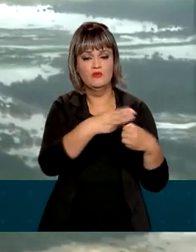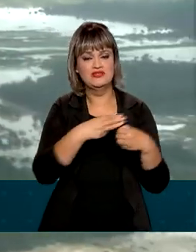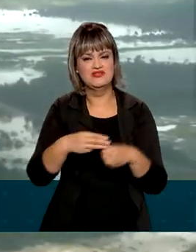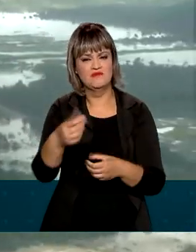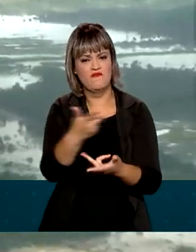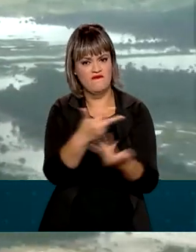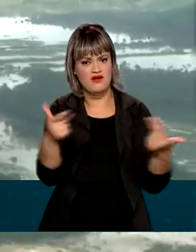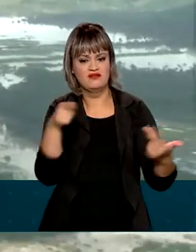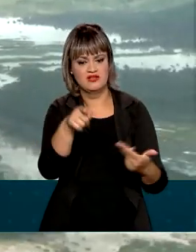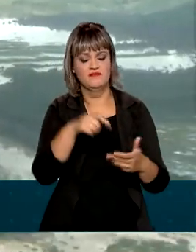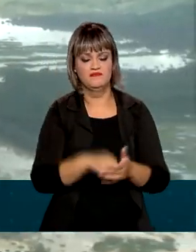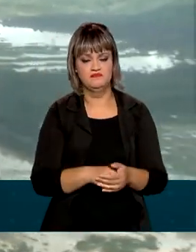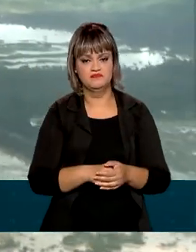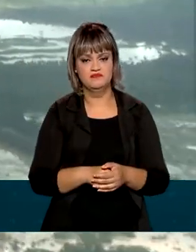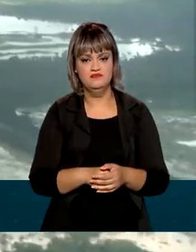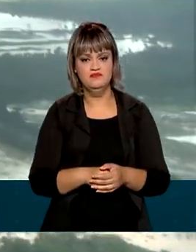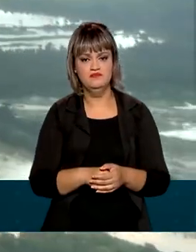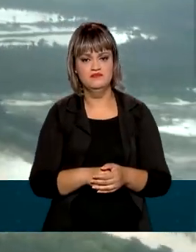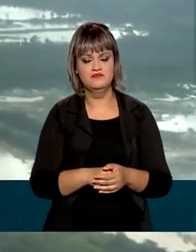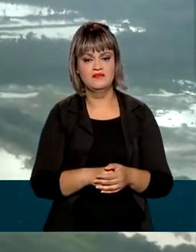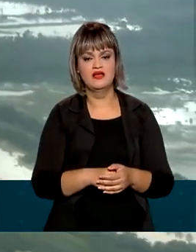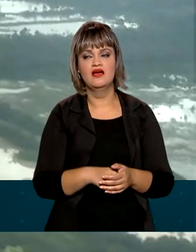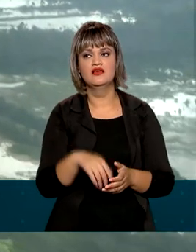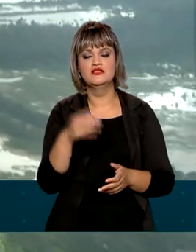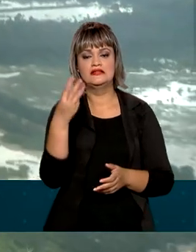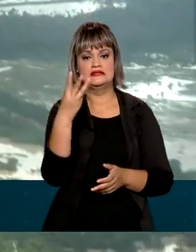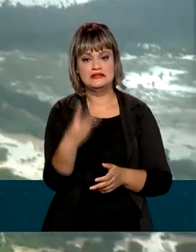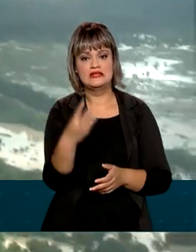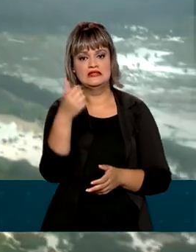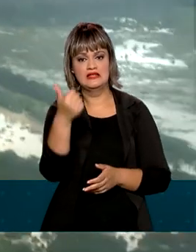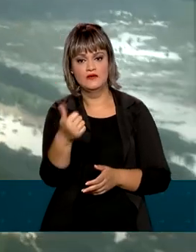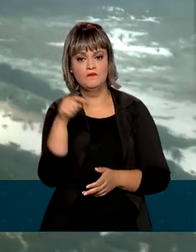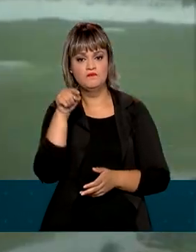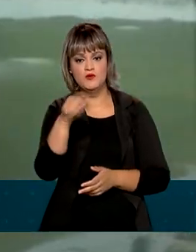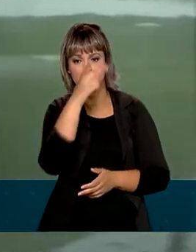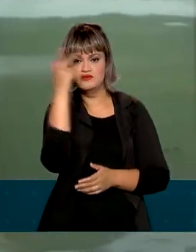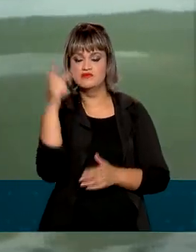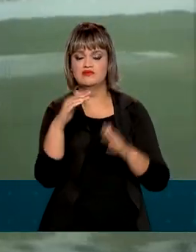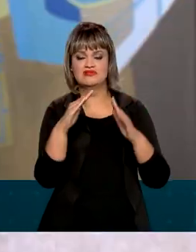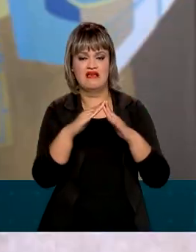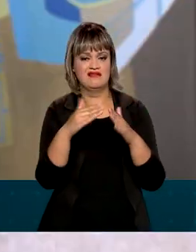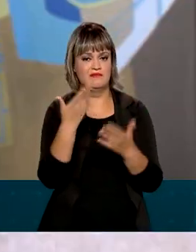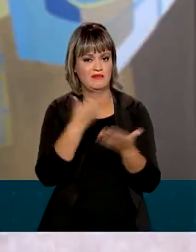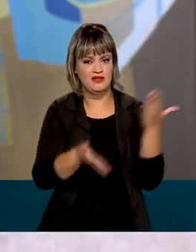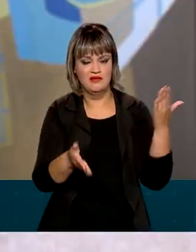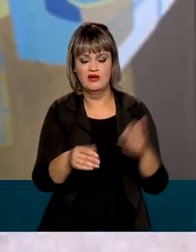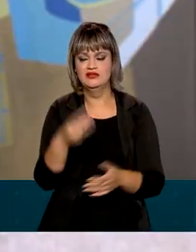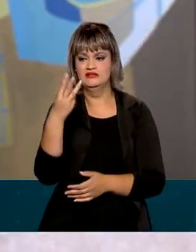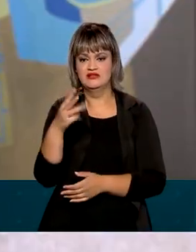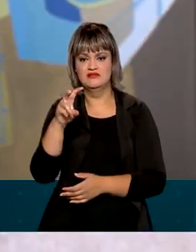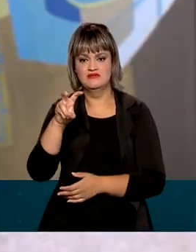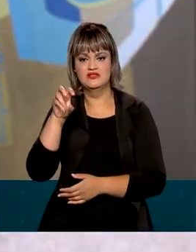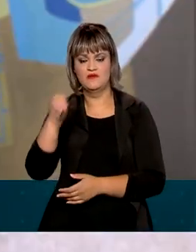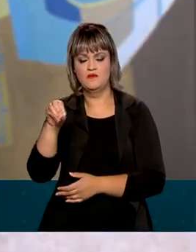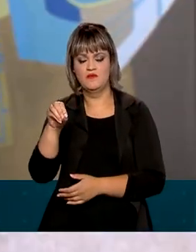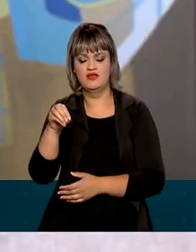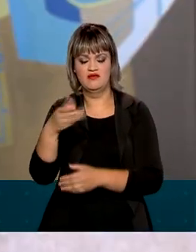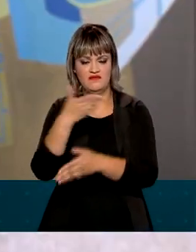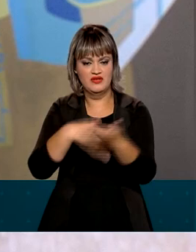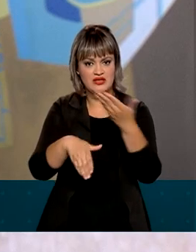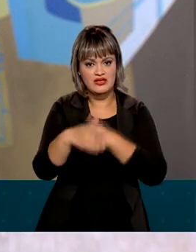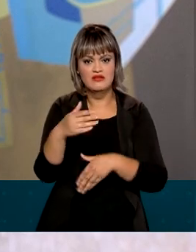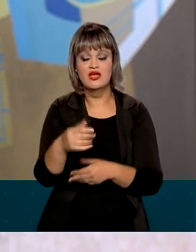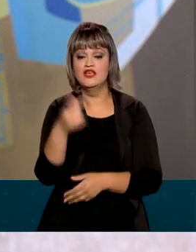Defesa Civil. São pelo menos 31 mil desabrigados, 350 feridos e 20 pessoas que